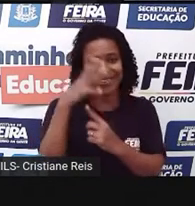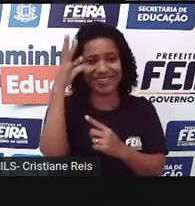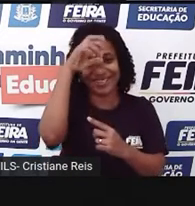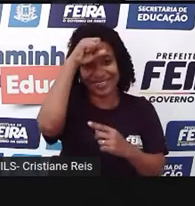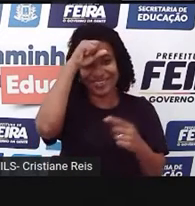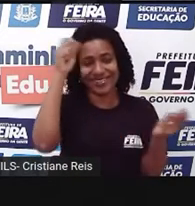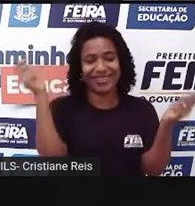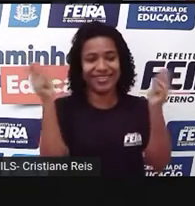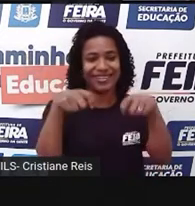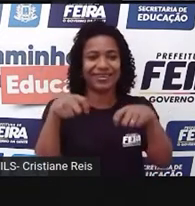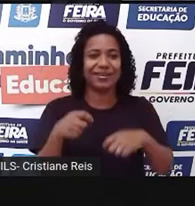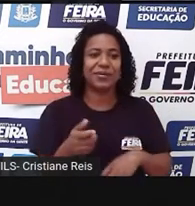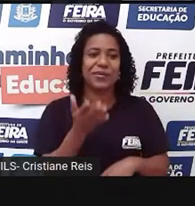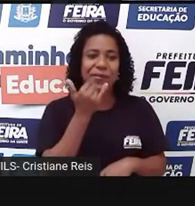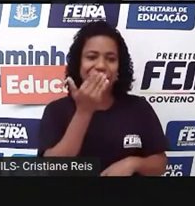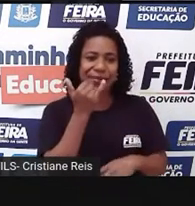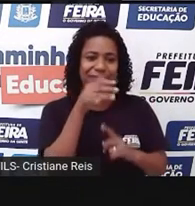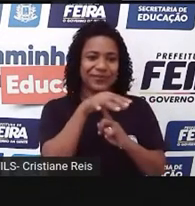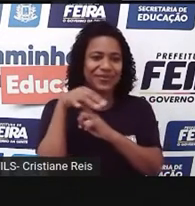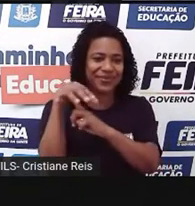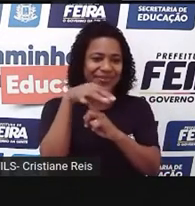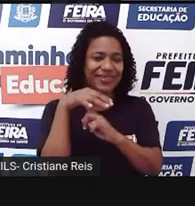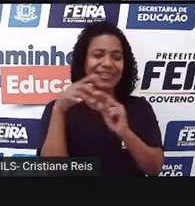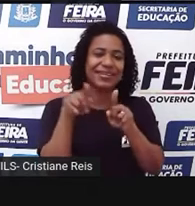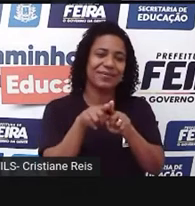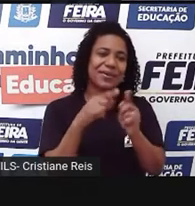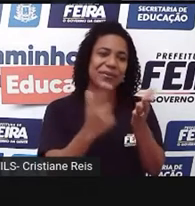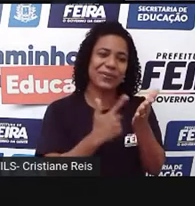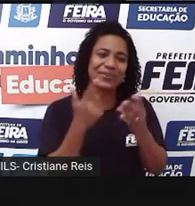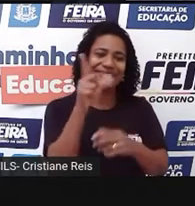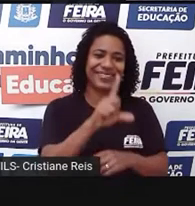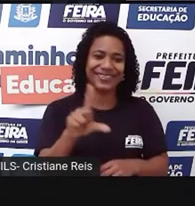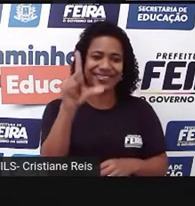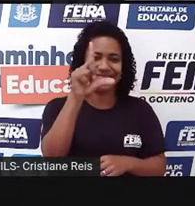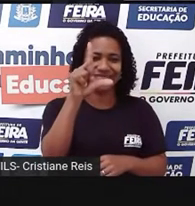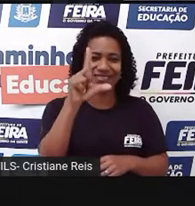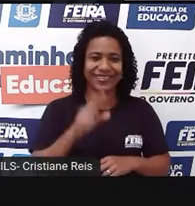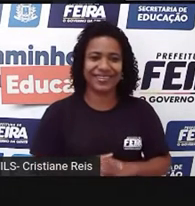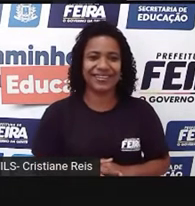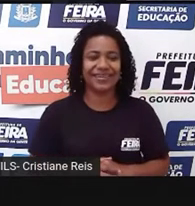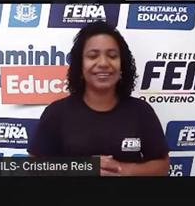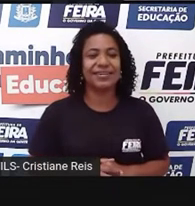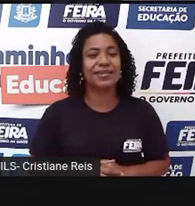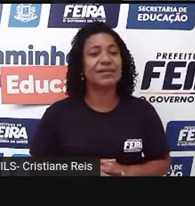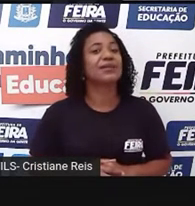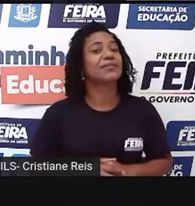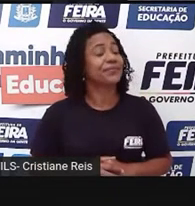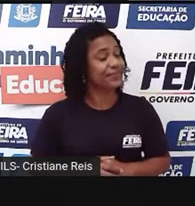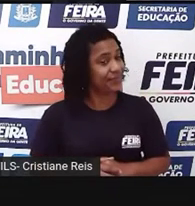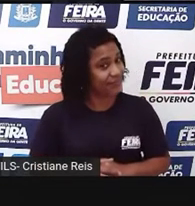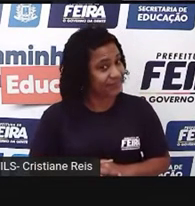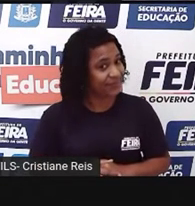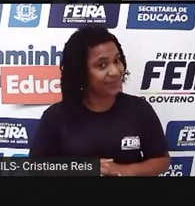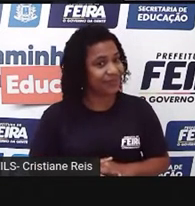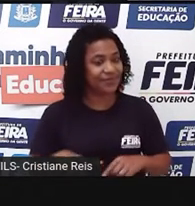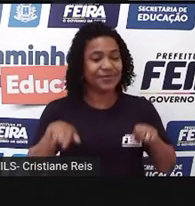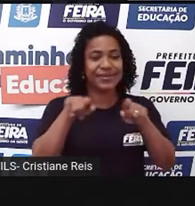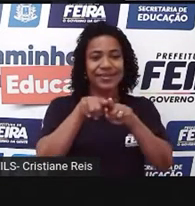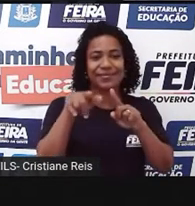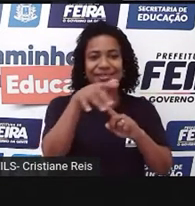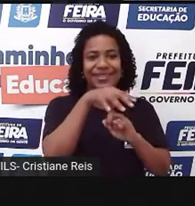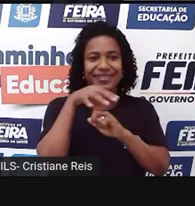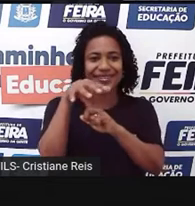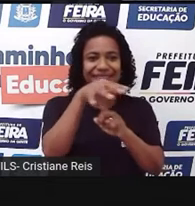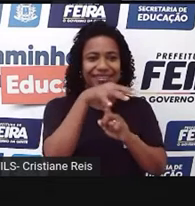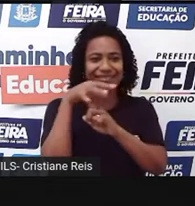Não só cultura de alimento, mas a outra cultura também, quando a gente coloca. Então, além disso tudo, a feira é um